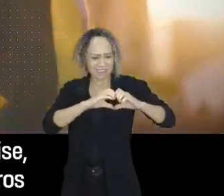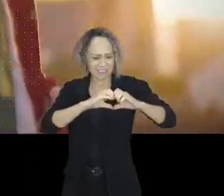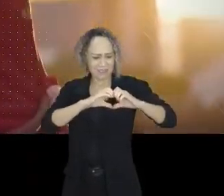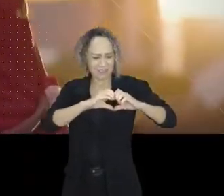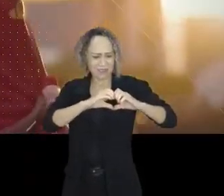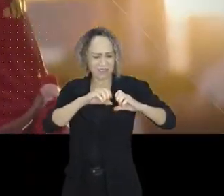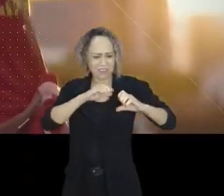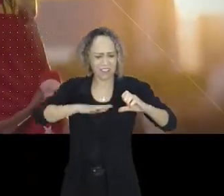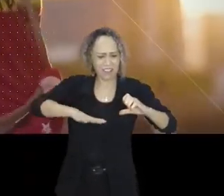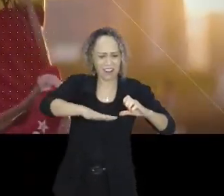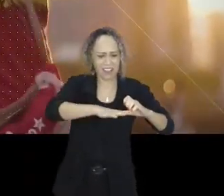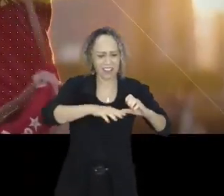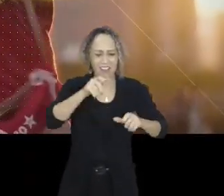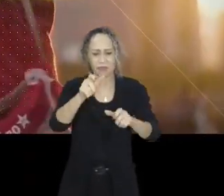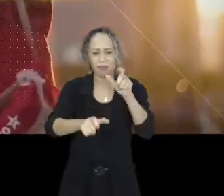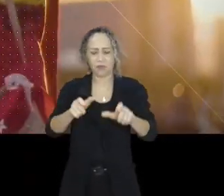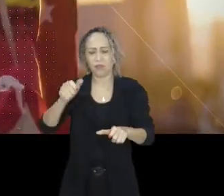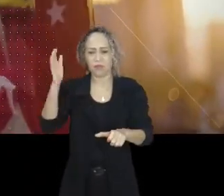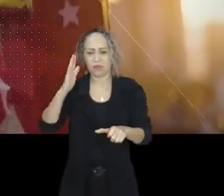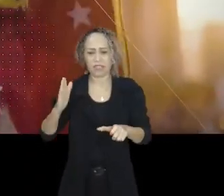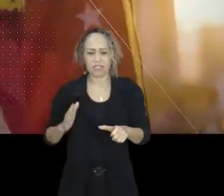e das brasileiras.